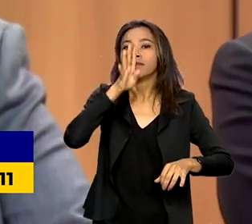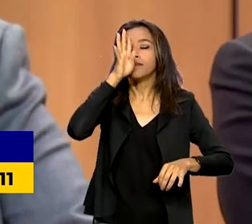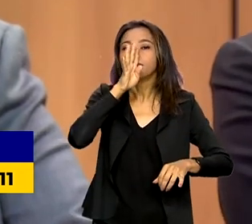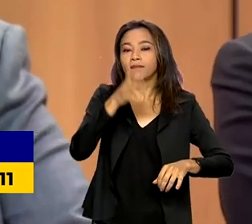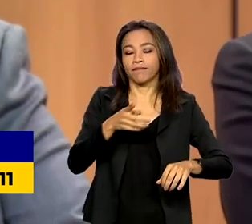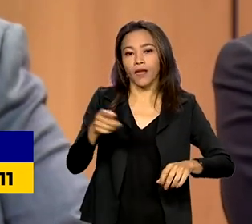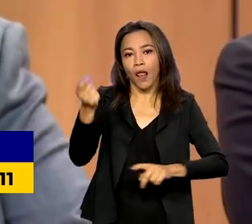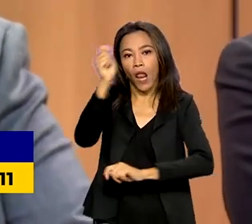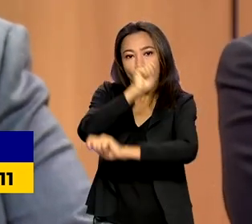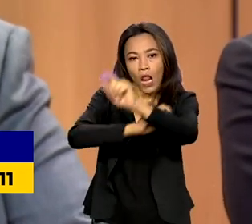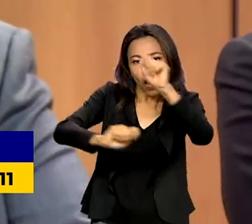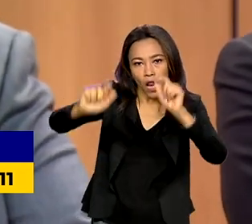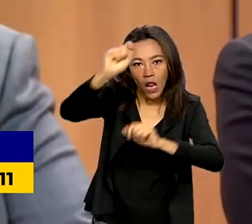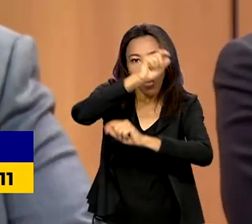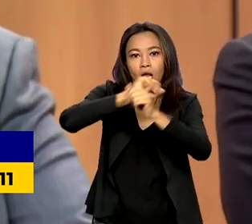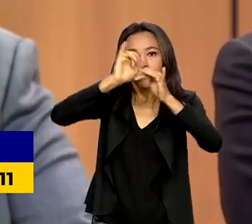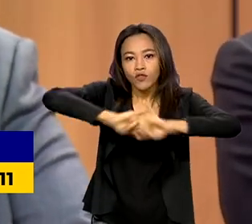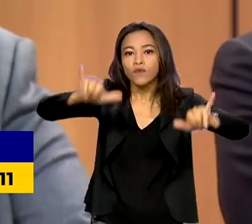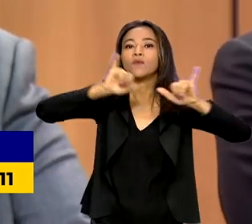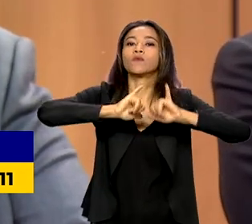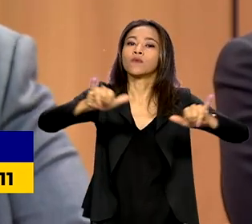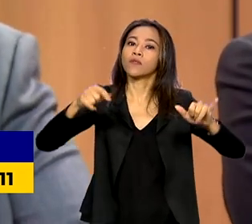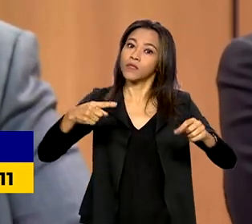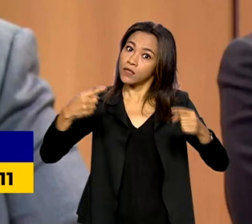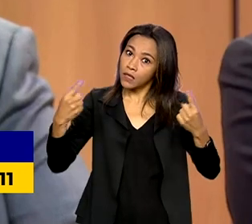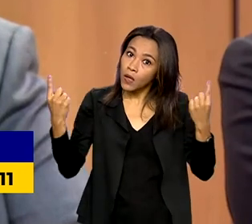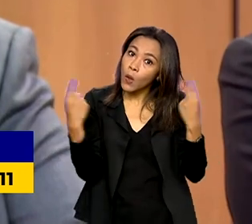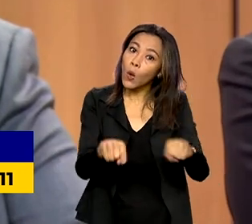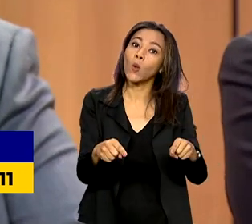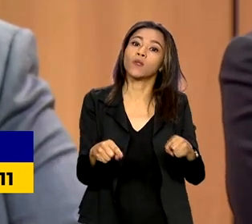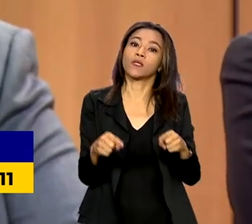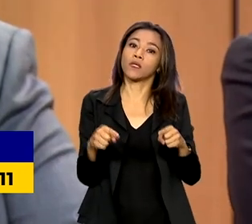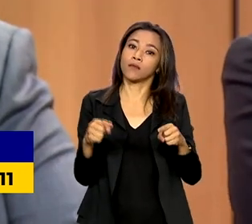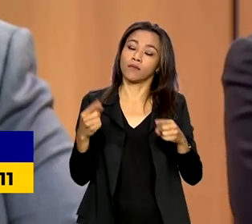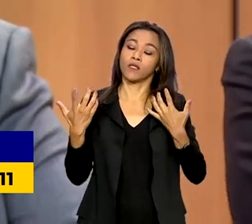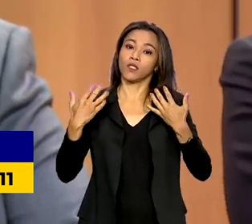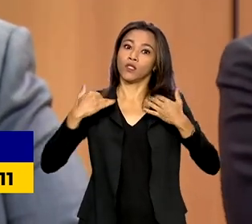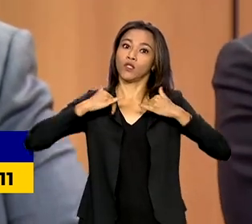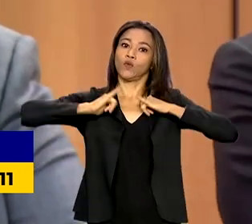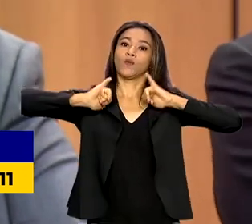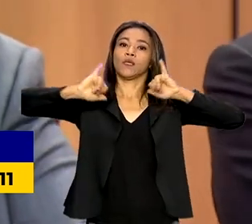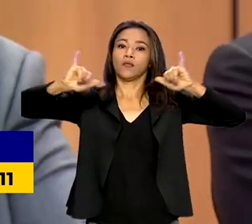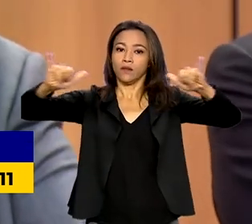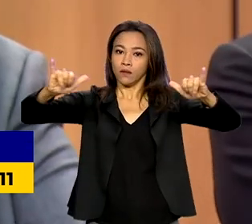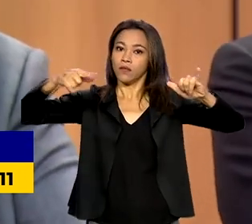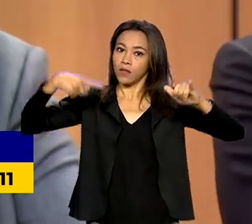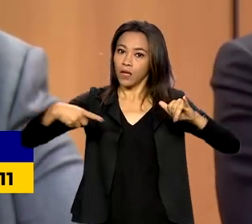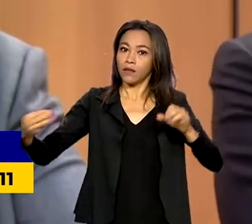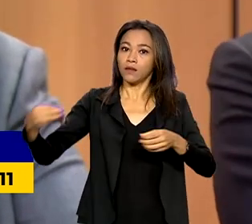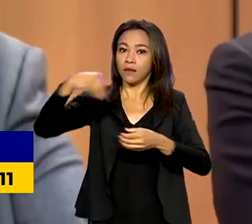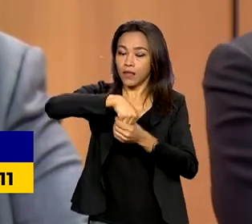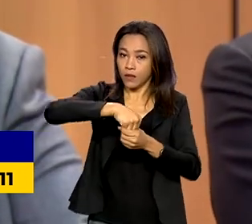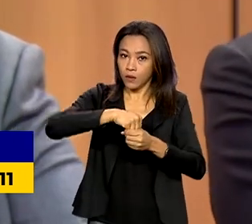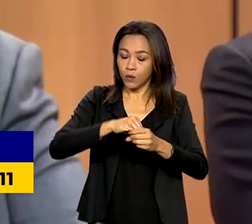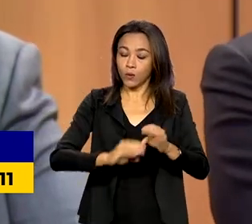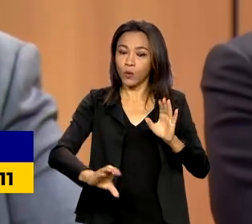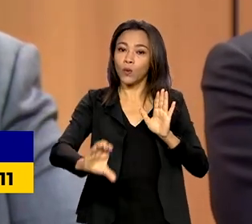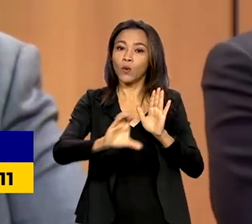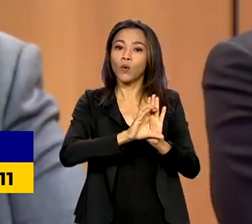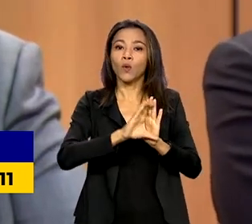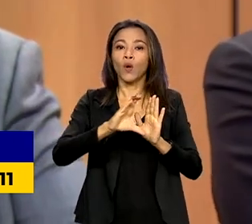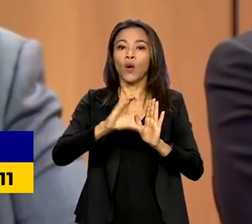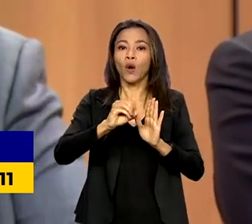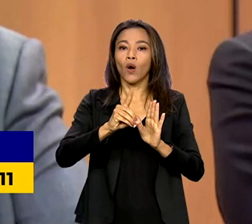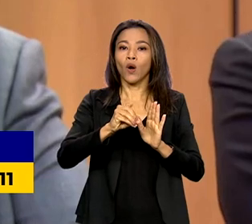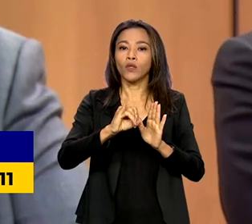E está impondo a obrigação de contra-propaganda, que está no Código de Defesa do Consumidor. Então, assim como eles veicularam